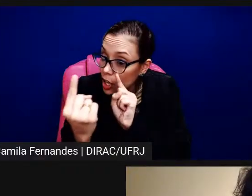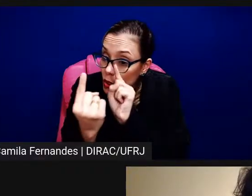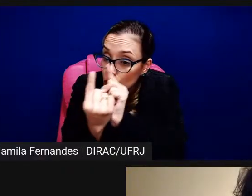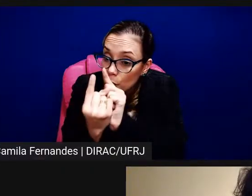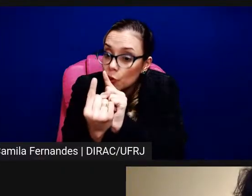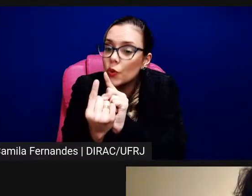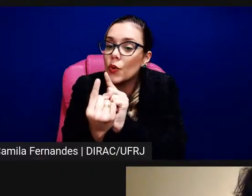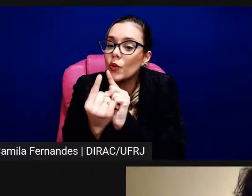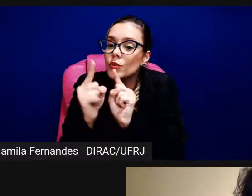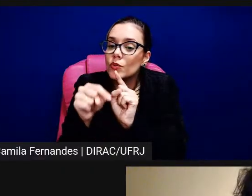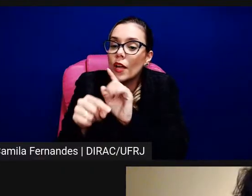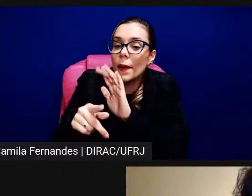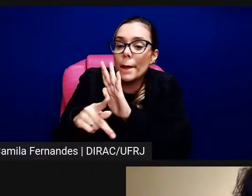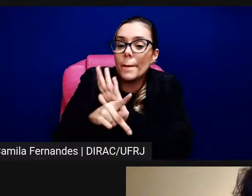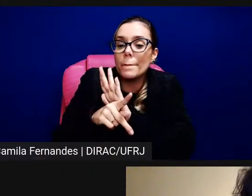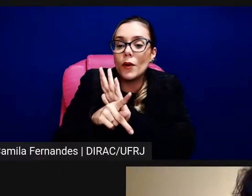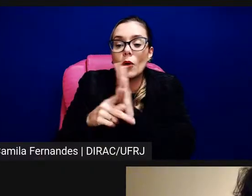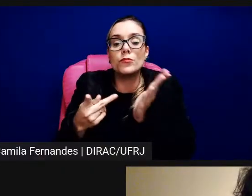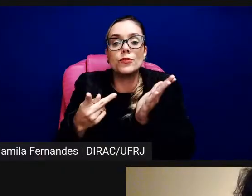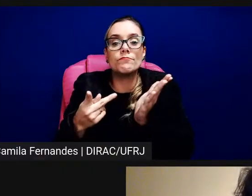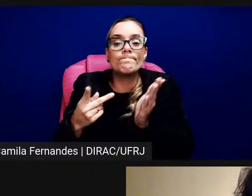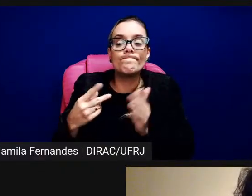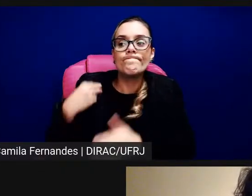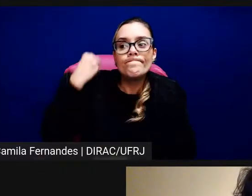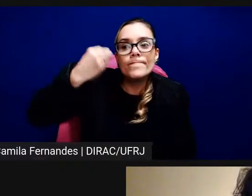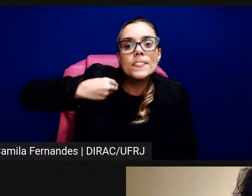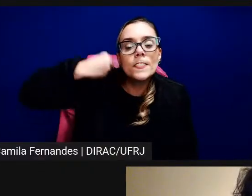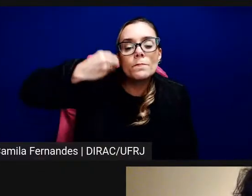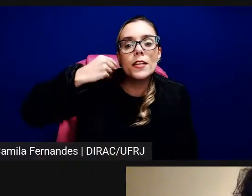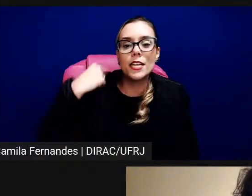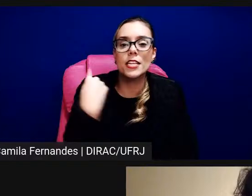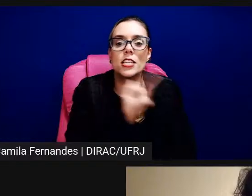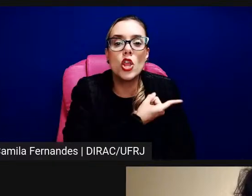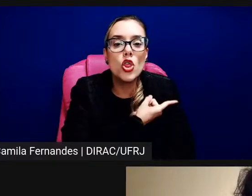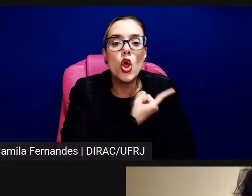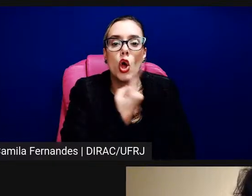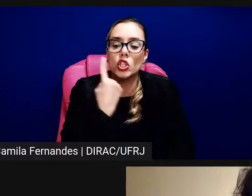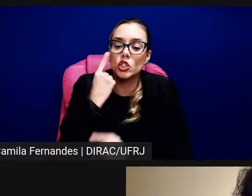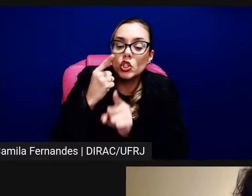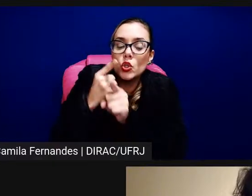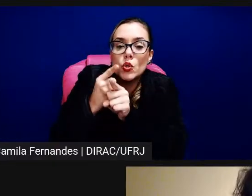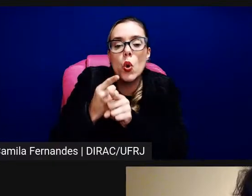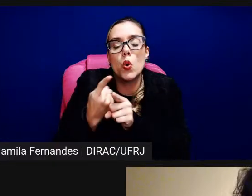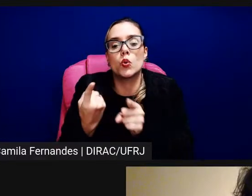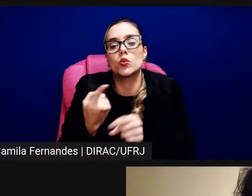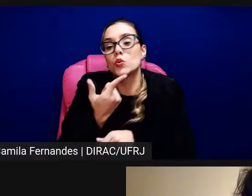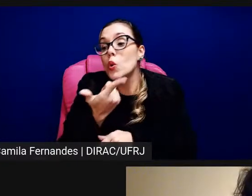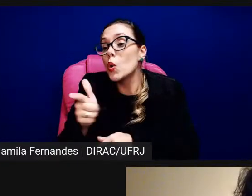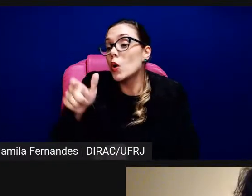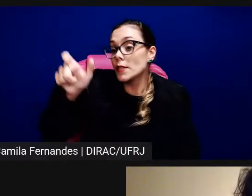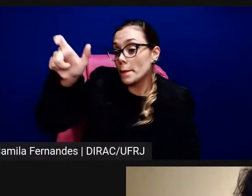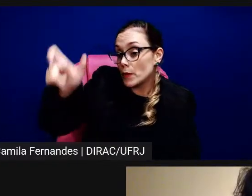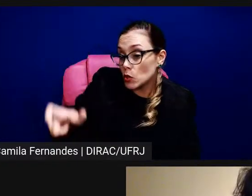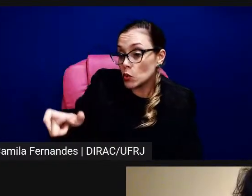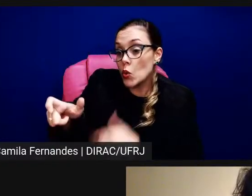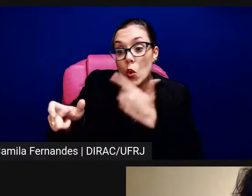que a gente tem na nossa vida. Eu encontro outra pessoa em outro momento.